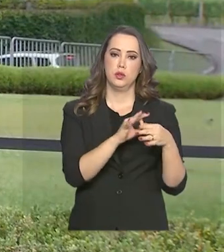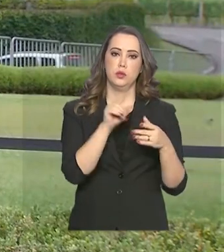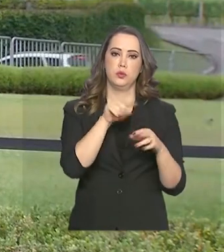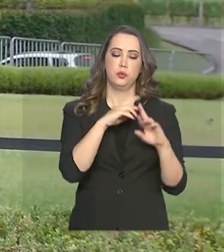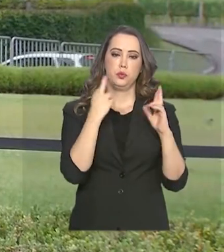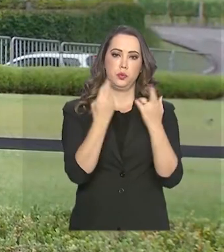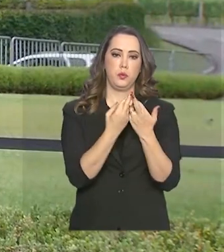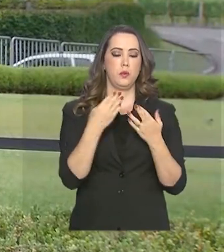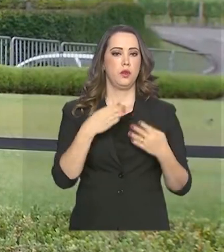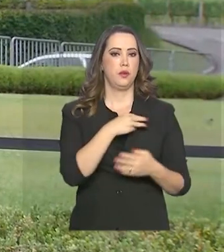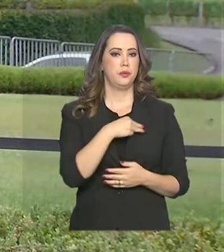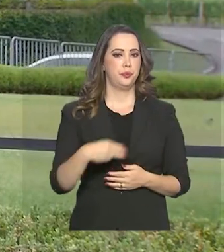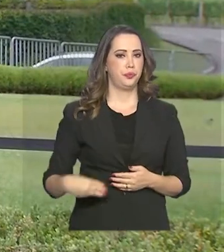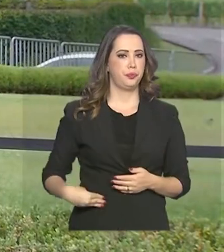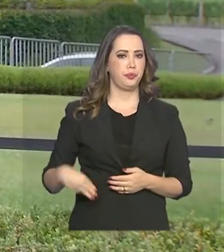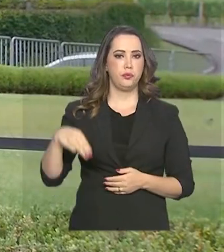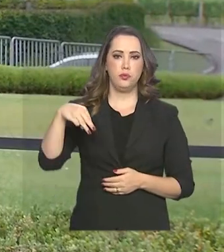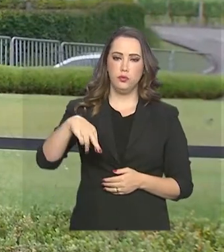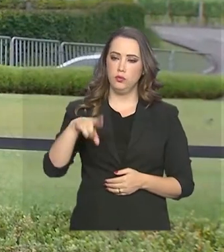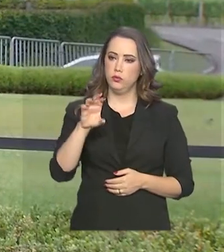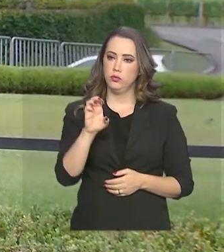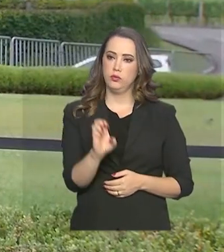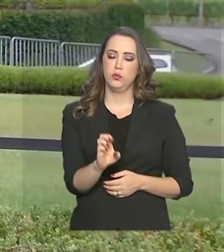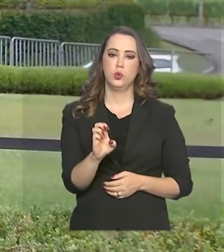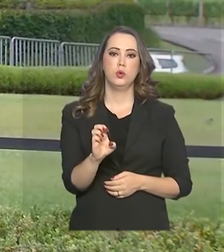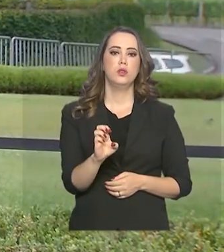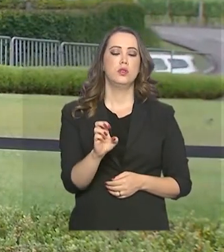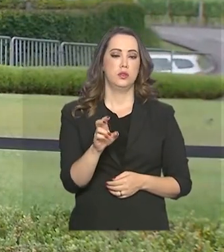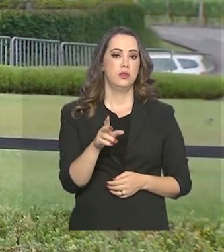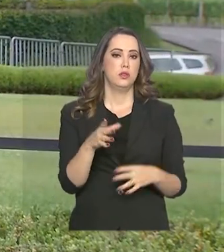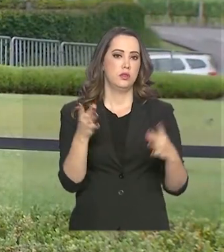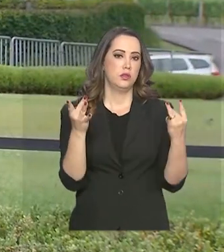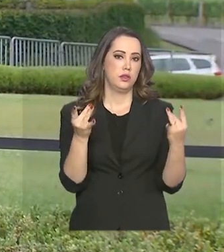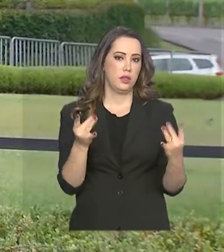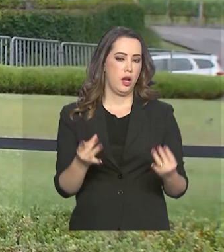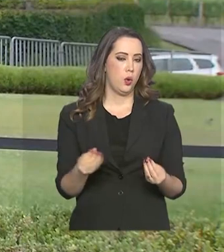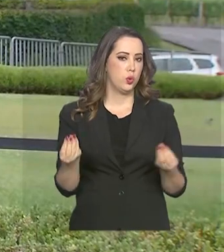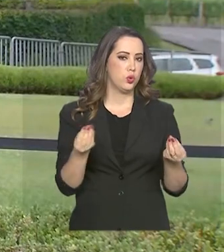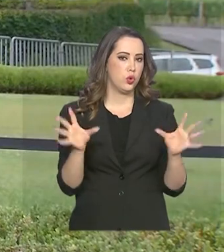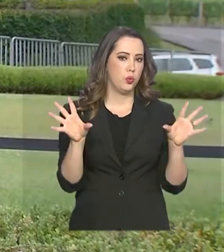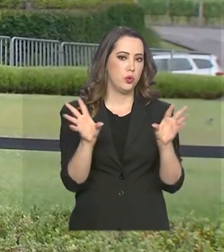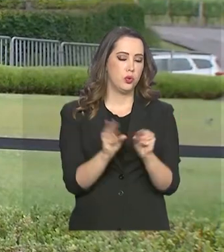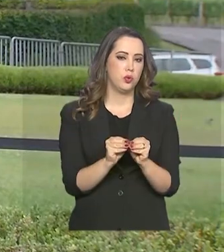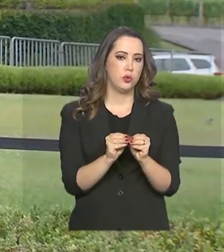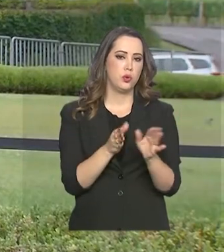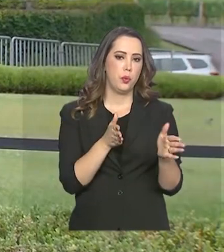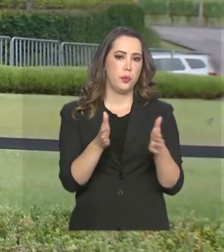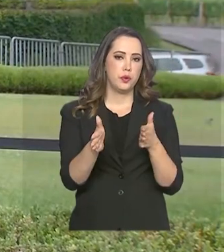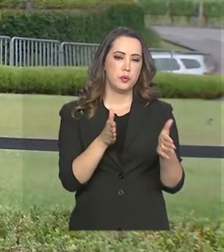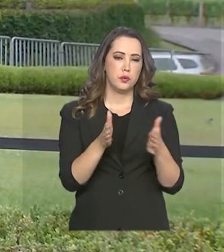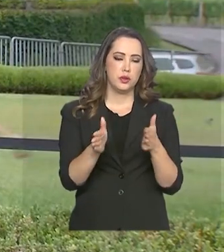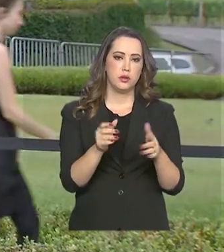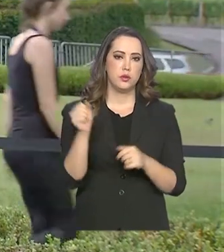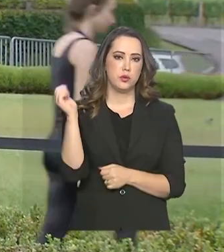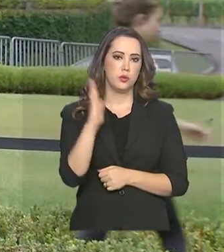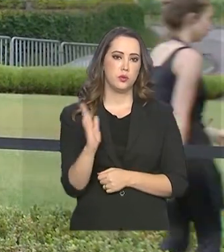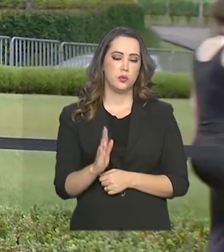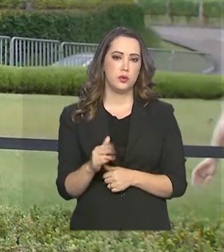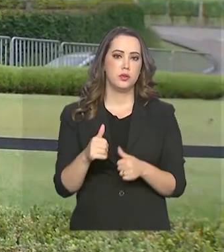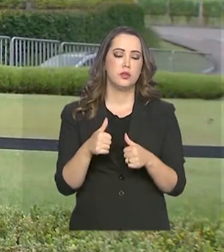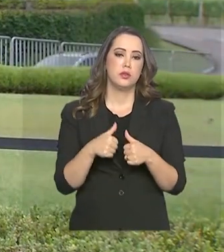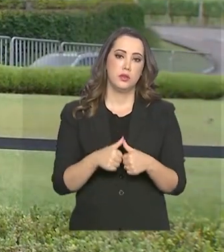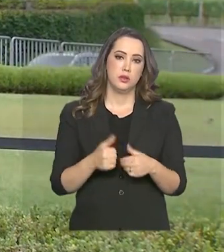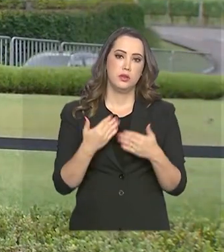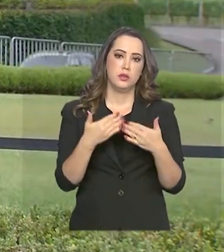reunião, o ministro das Relações Exteriores, Ernesto Araújo, fez um resumo do período em que o Brasil esteve,